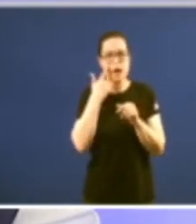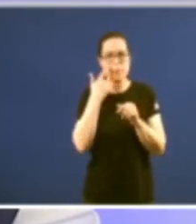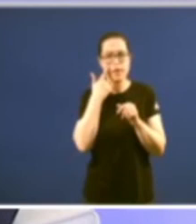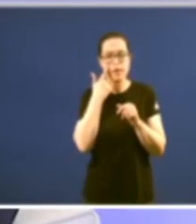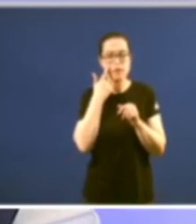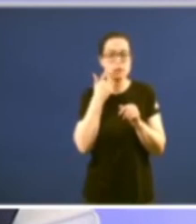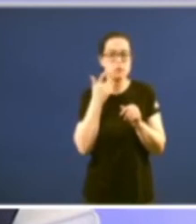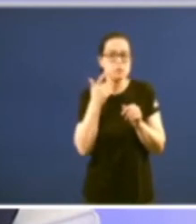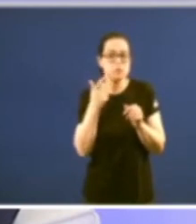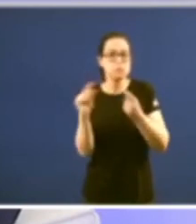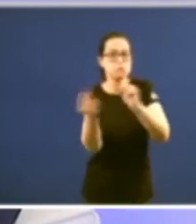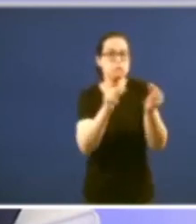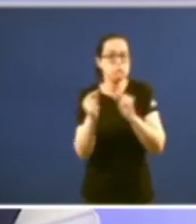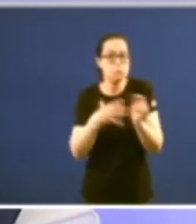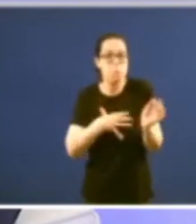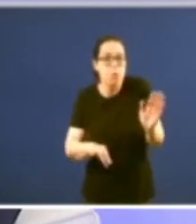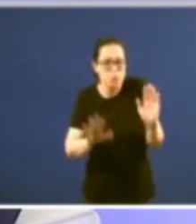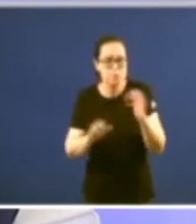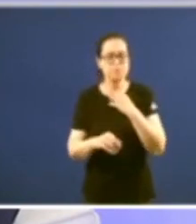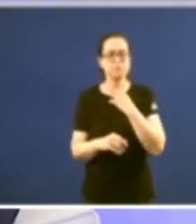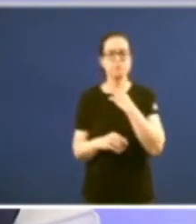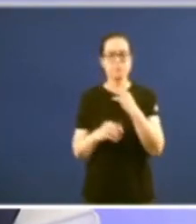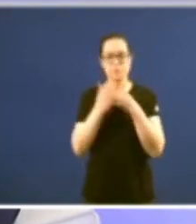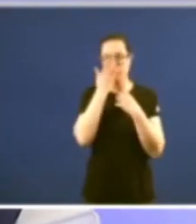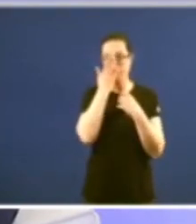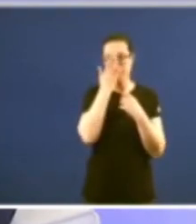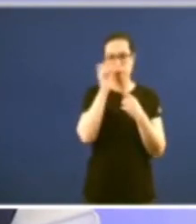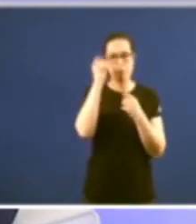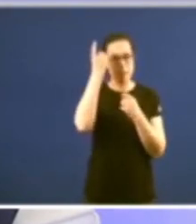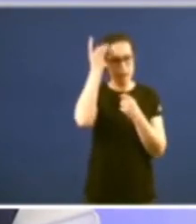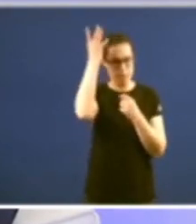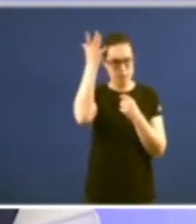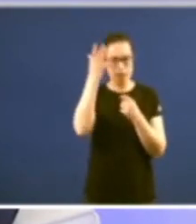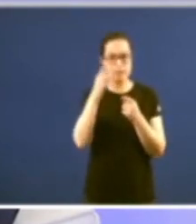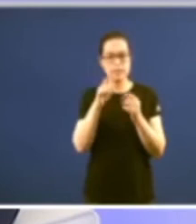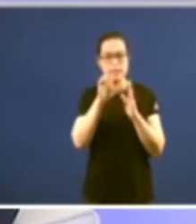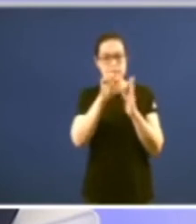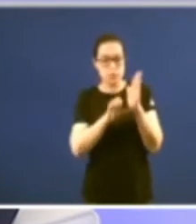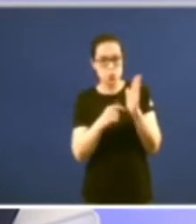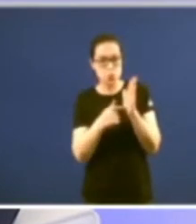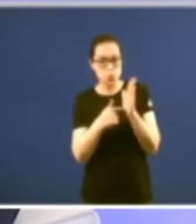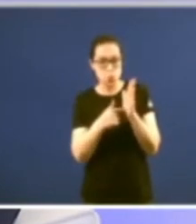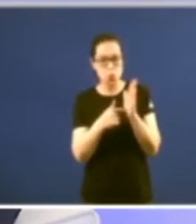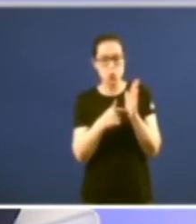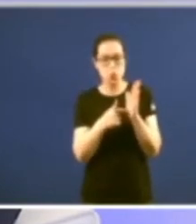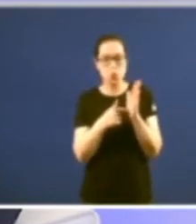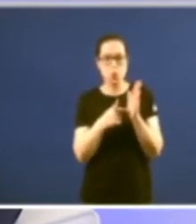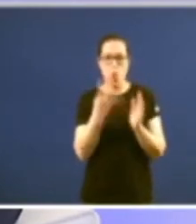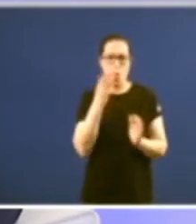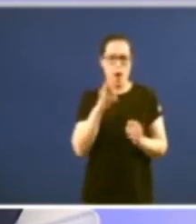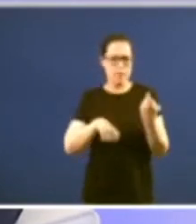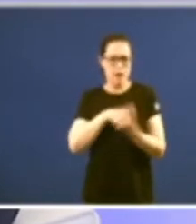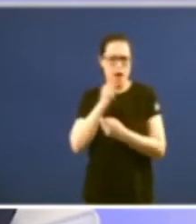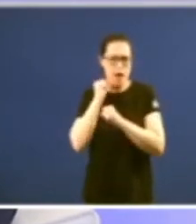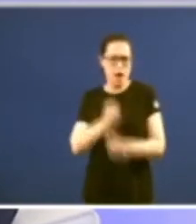non nos hai un pequeno debate primeira idea é verdade que o Estatuto é o mismo de fai 40 anos